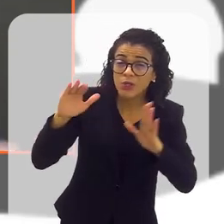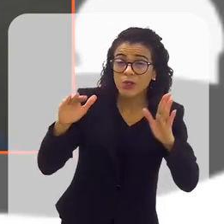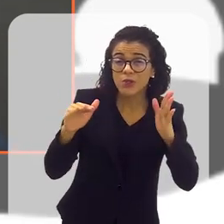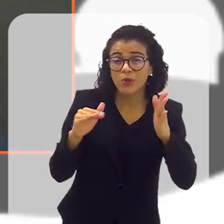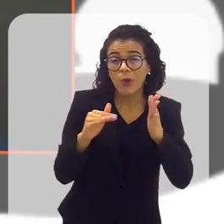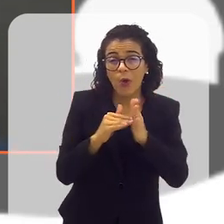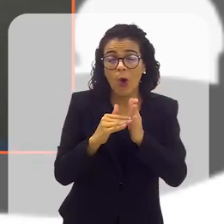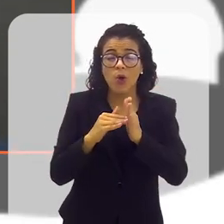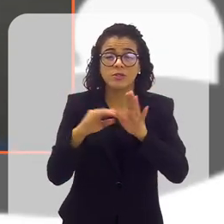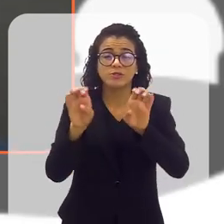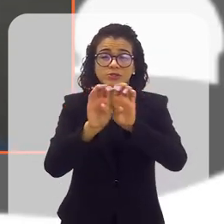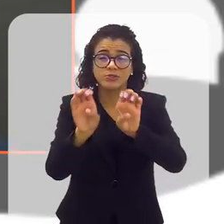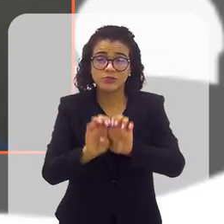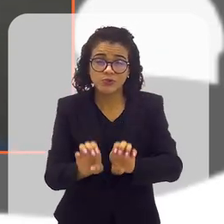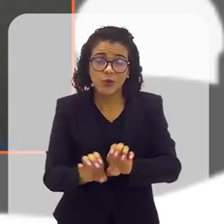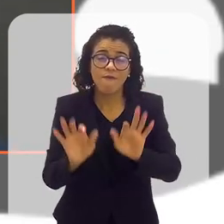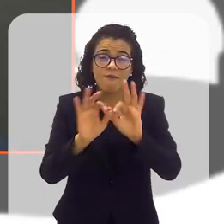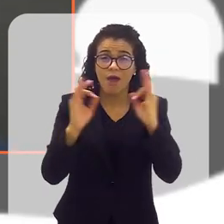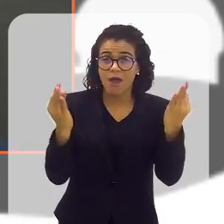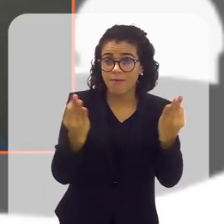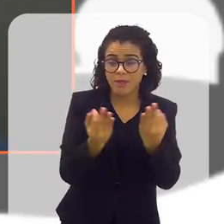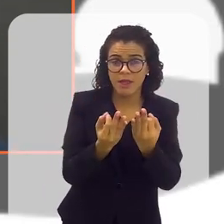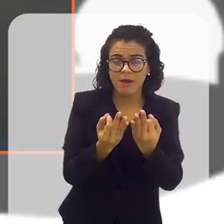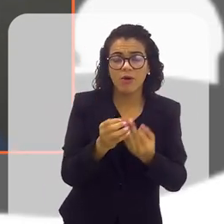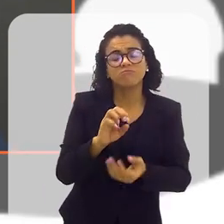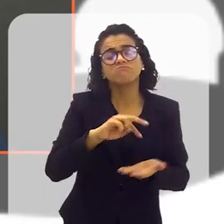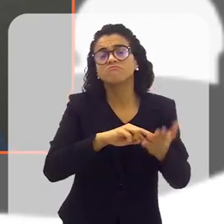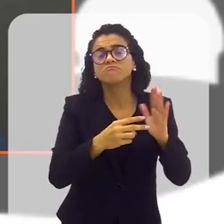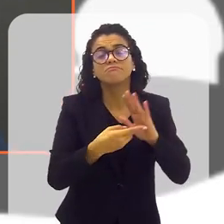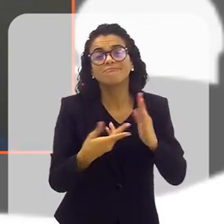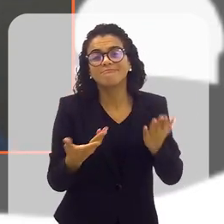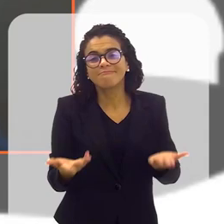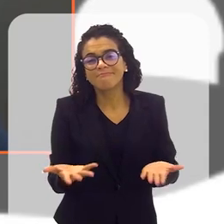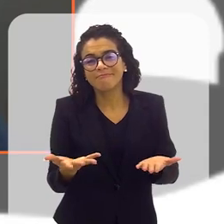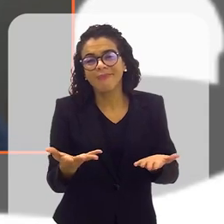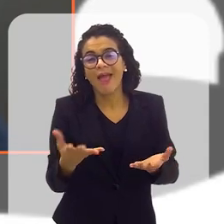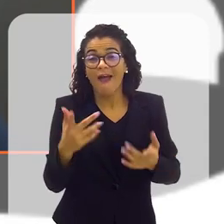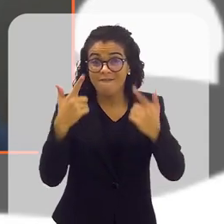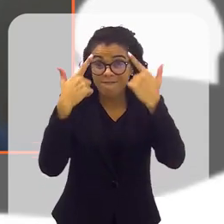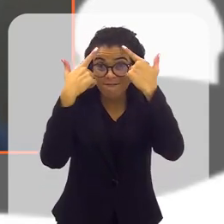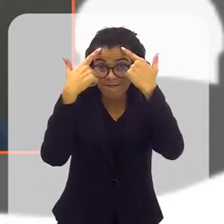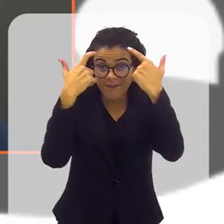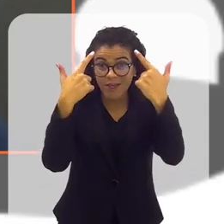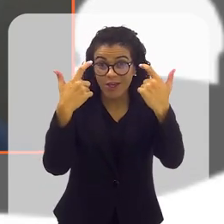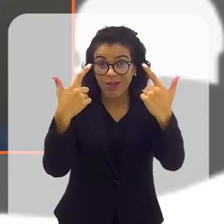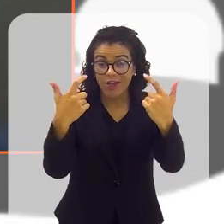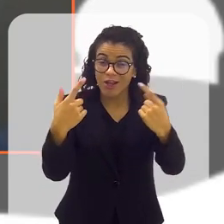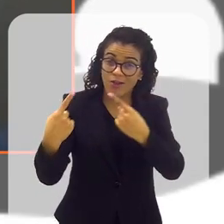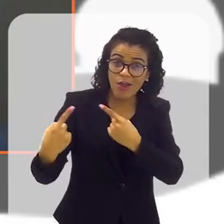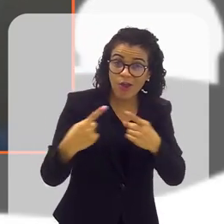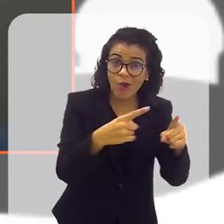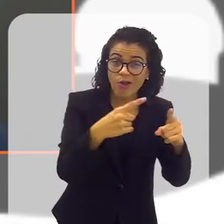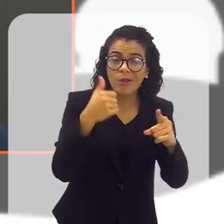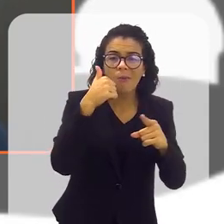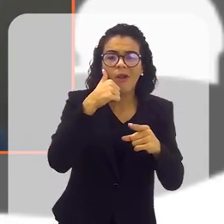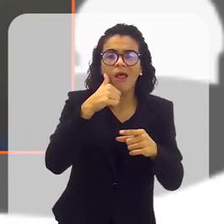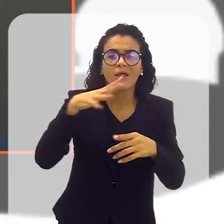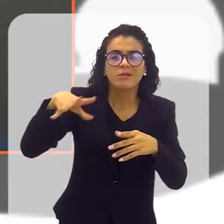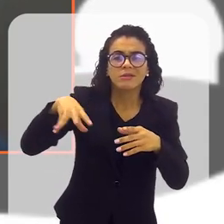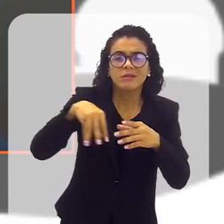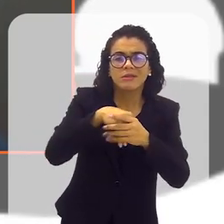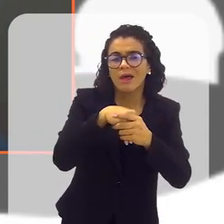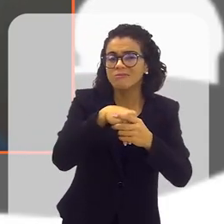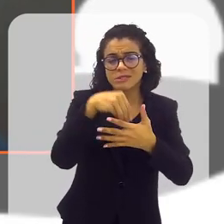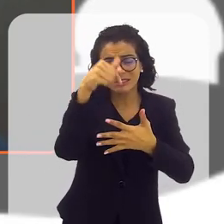as conformidades e estruturas familiares, ou seja, a violência contra